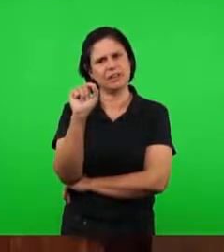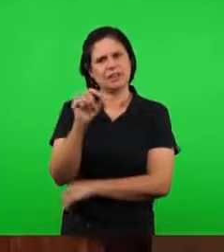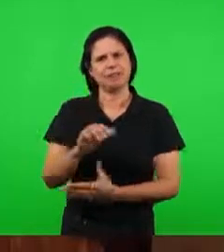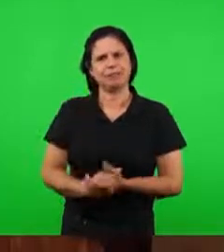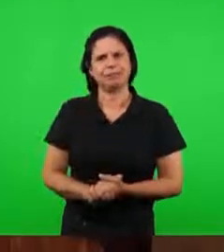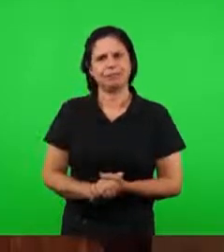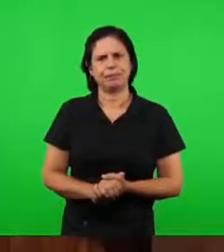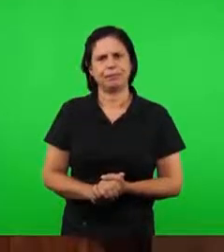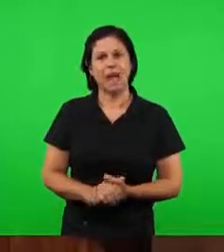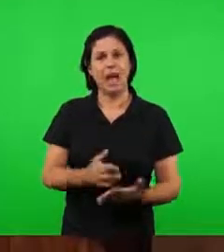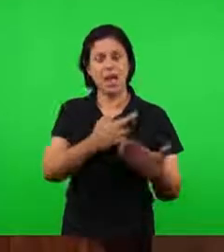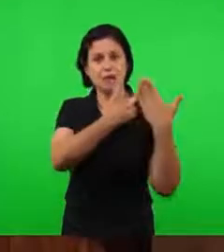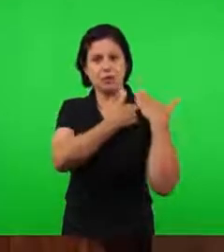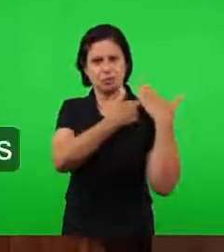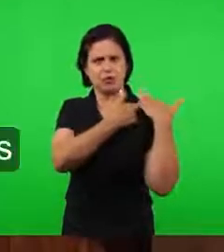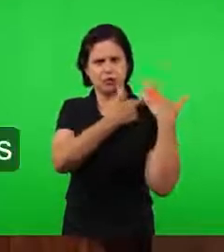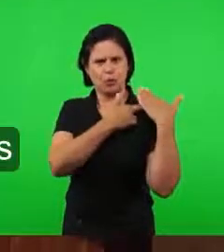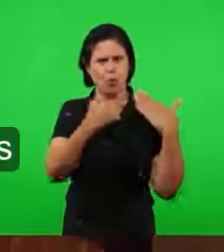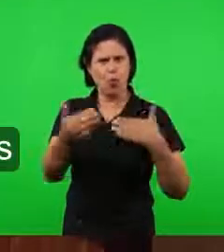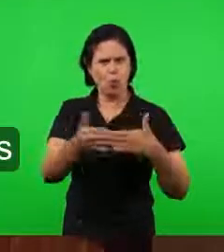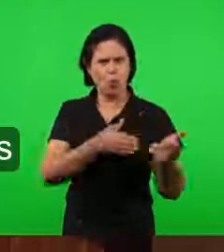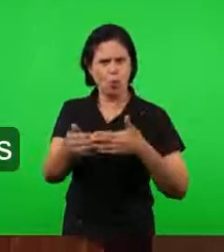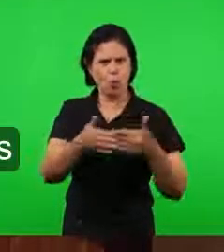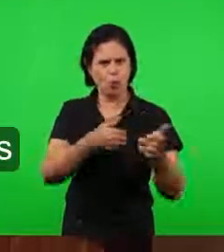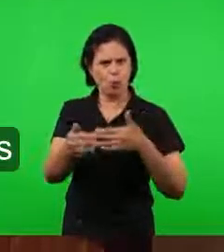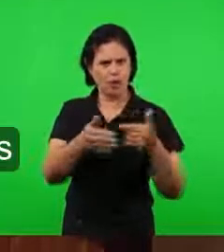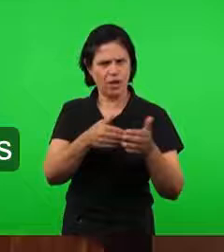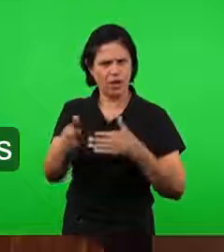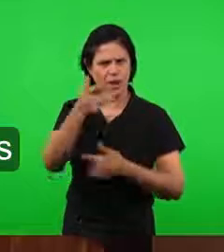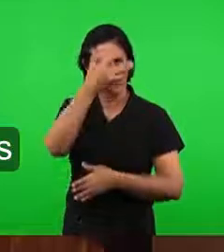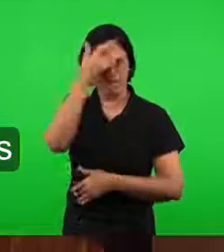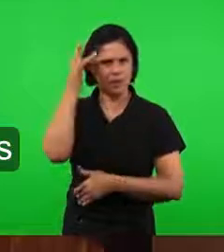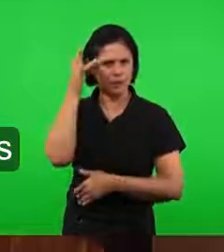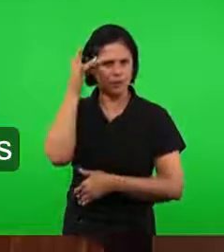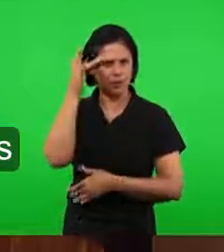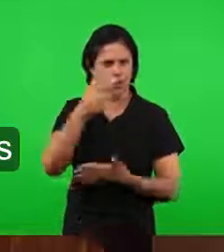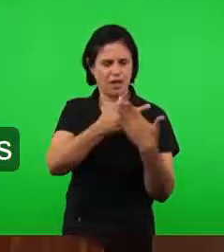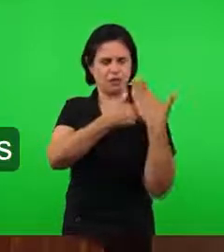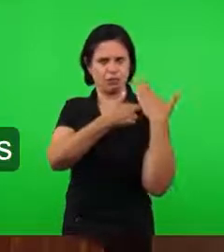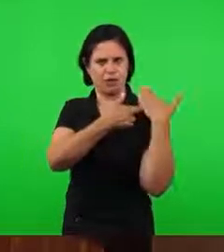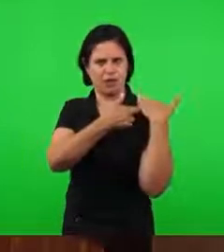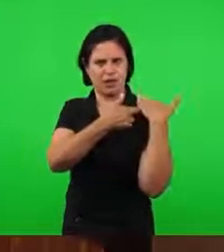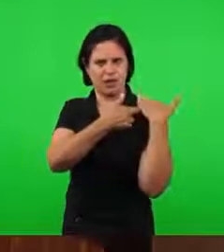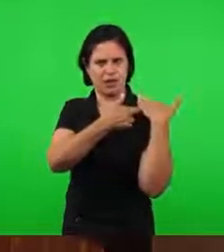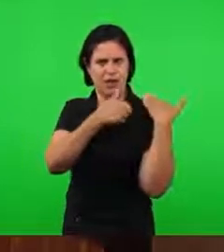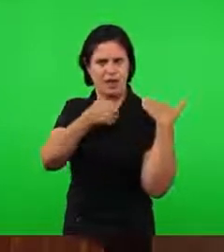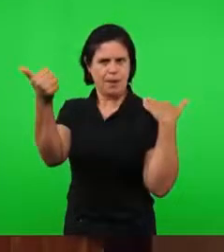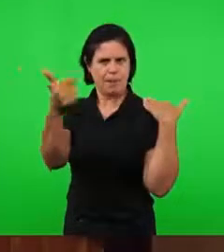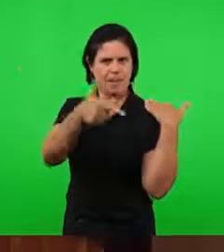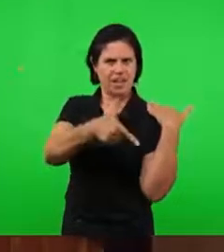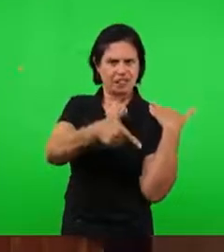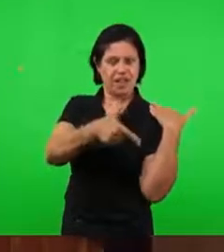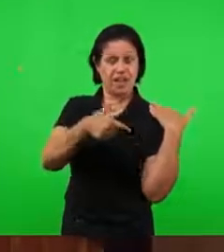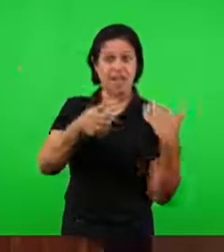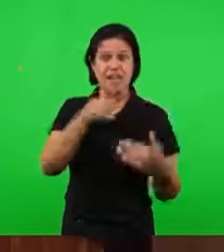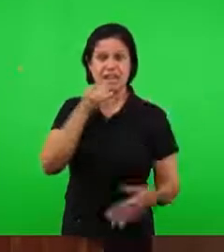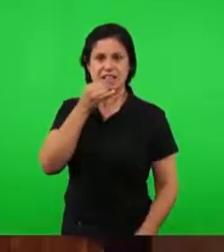que qualquer ordenação é mais do que o trabalho dos demais, absolutamente.